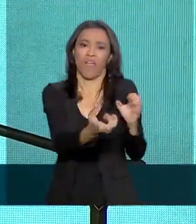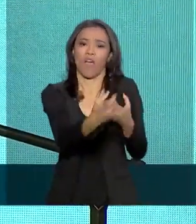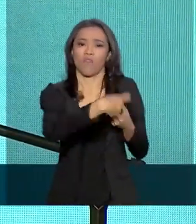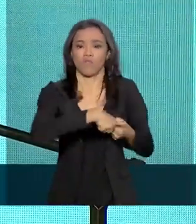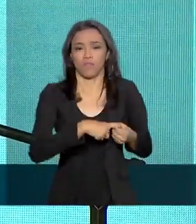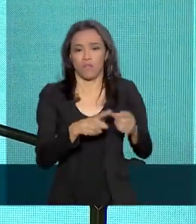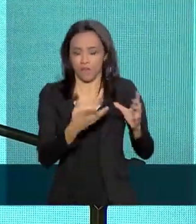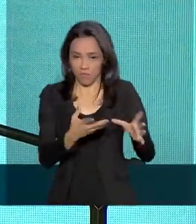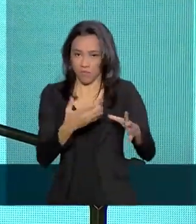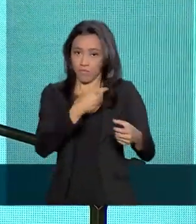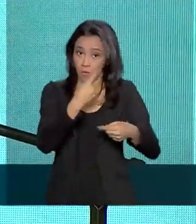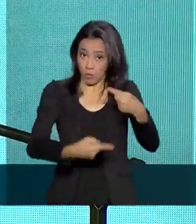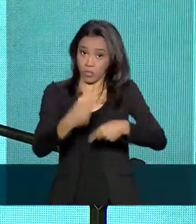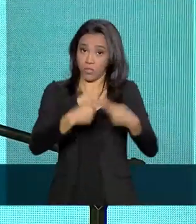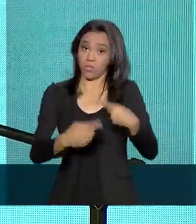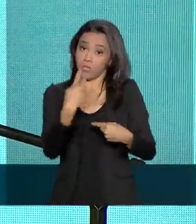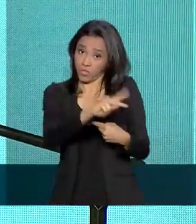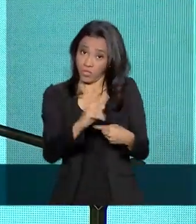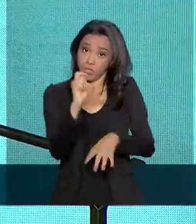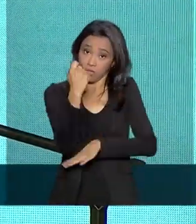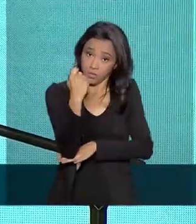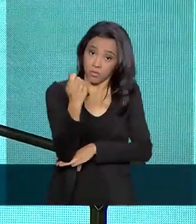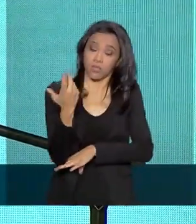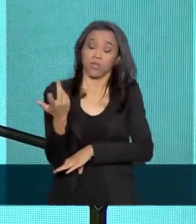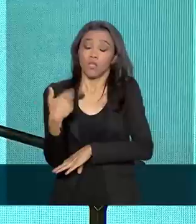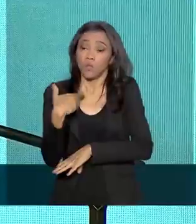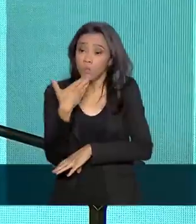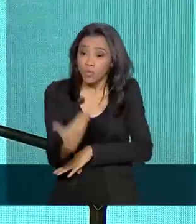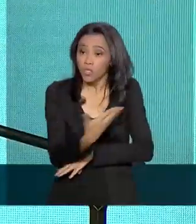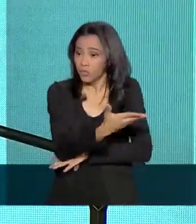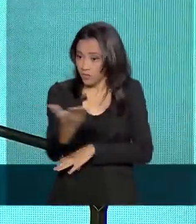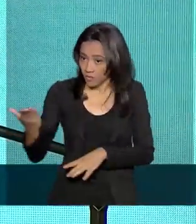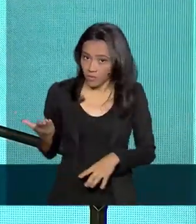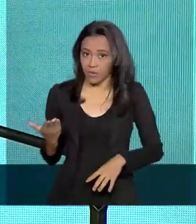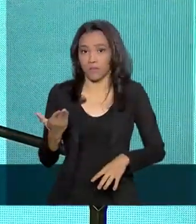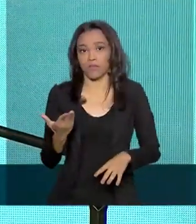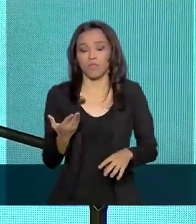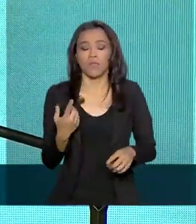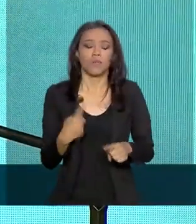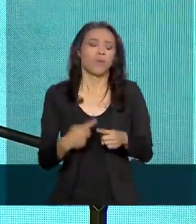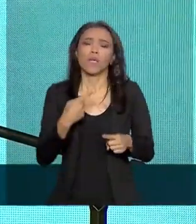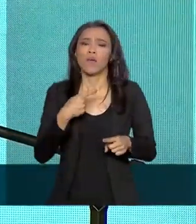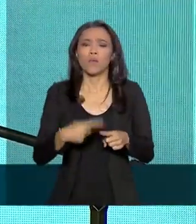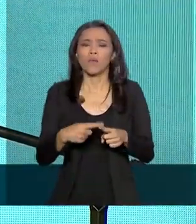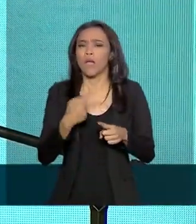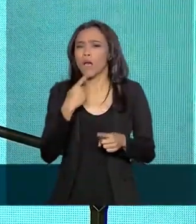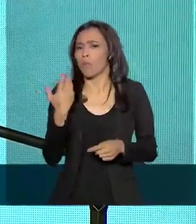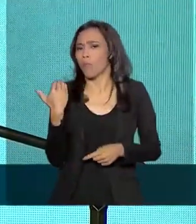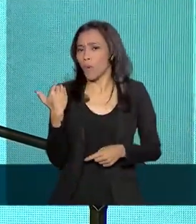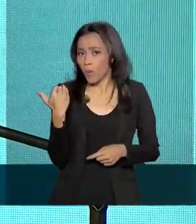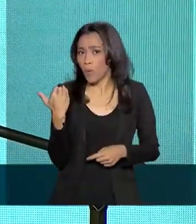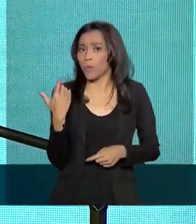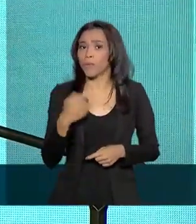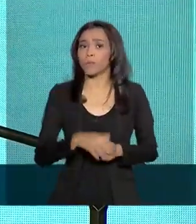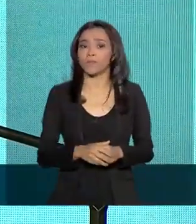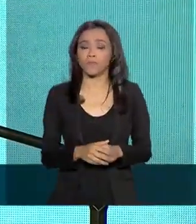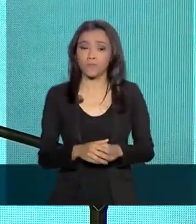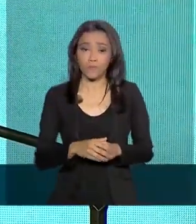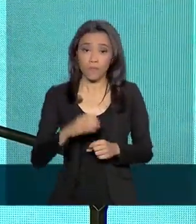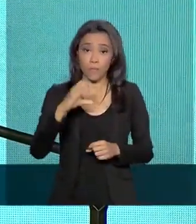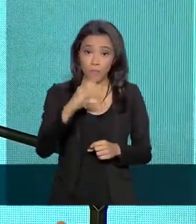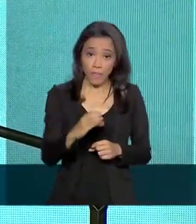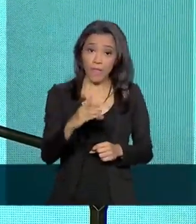discretamente feito e apelando a todos. Por quê? Há pouco, a cabeça de chapa da senhora